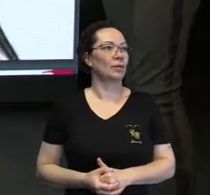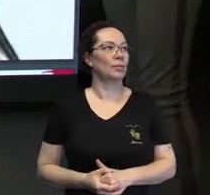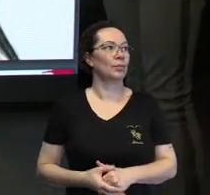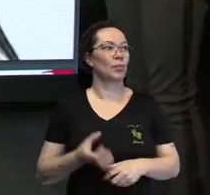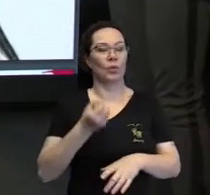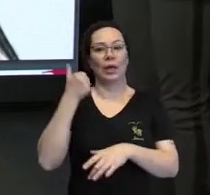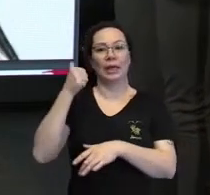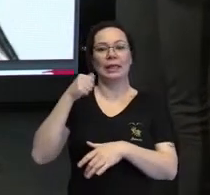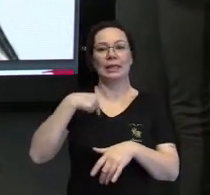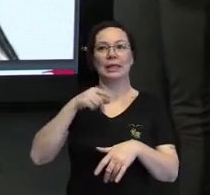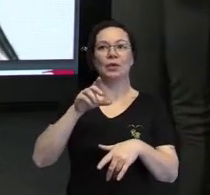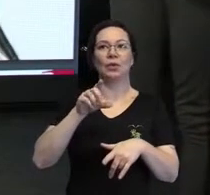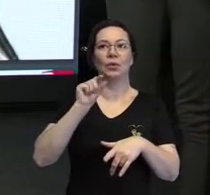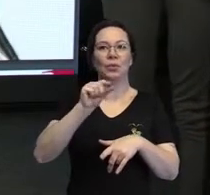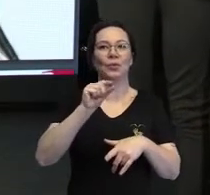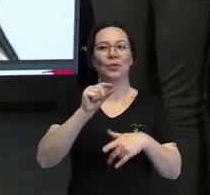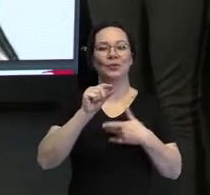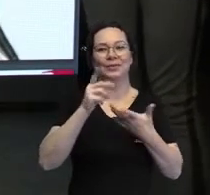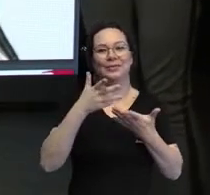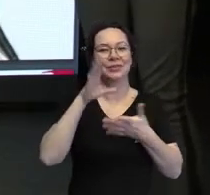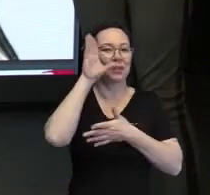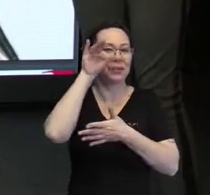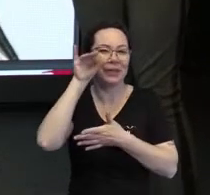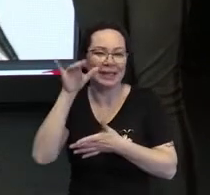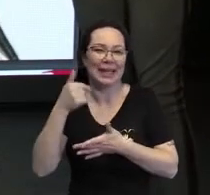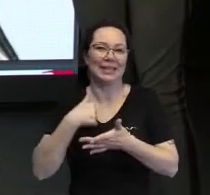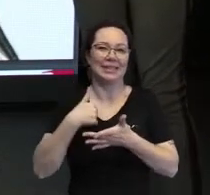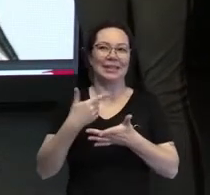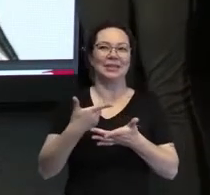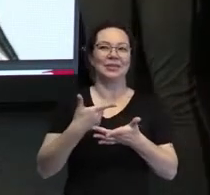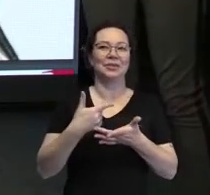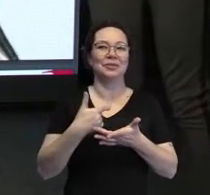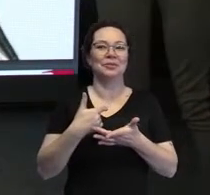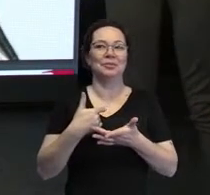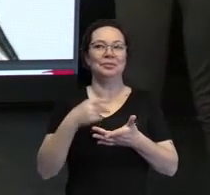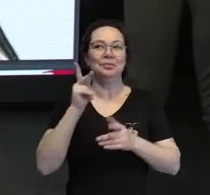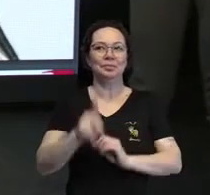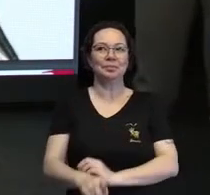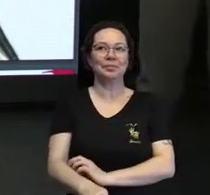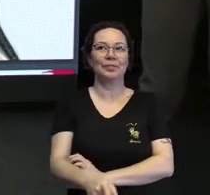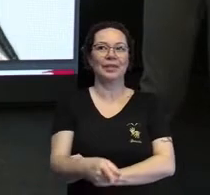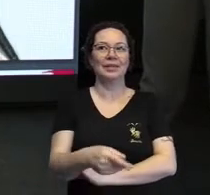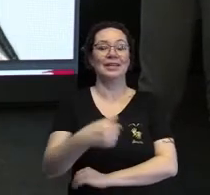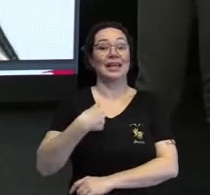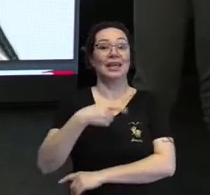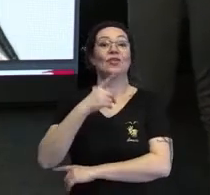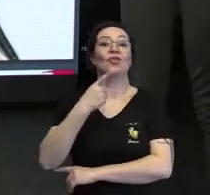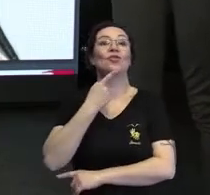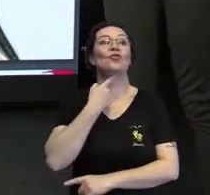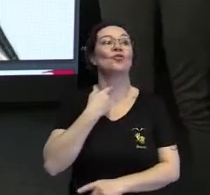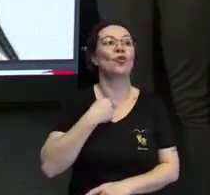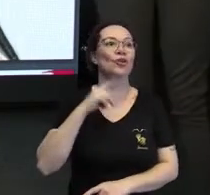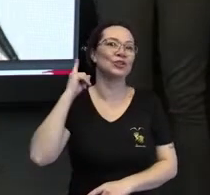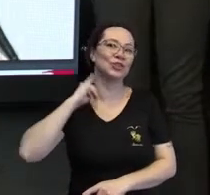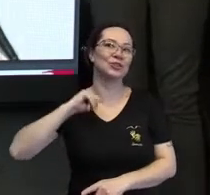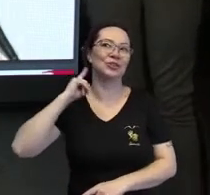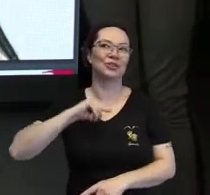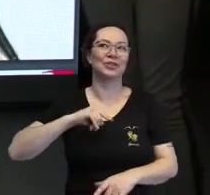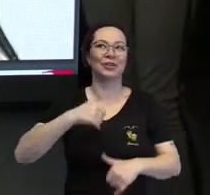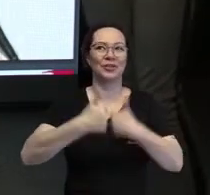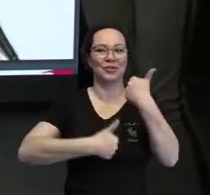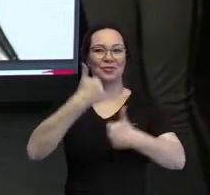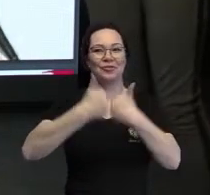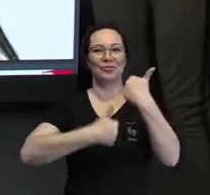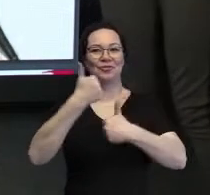Aqui, um pouco de curiosidade sobre mim, eu sou corentiana, eu tenho que falar,